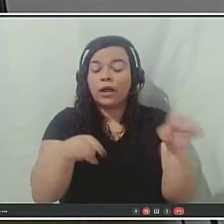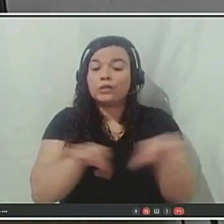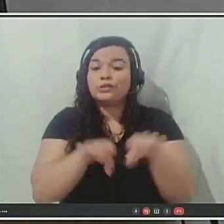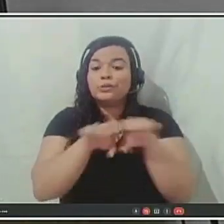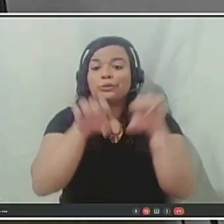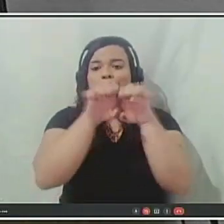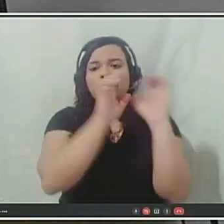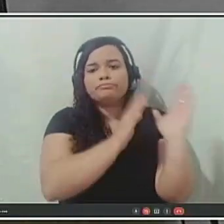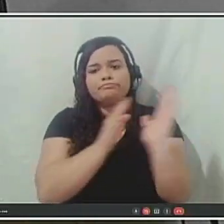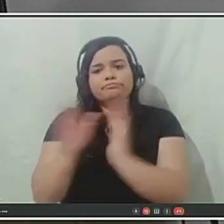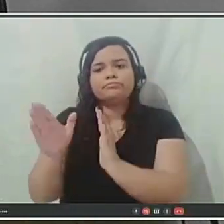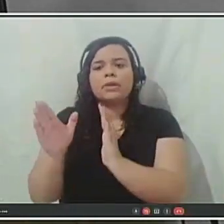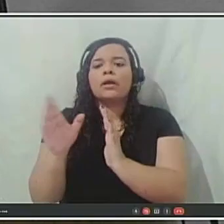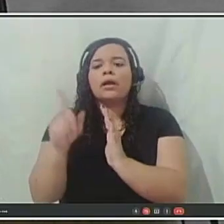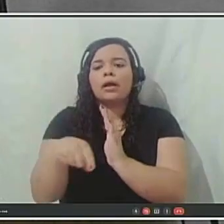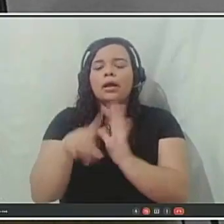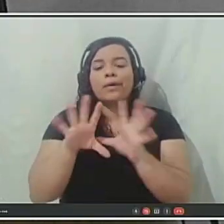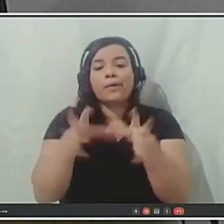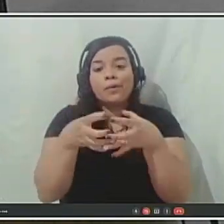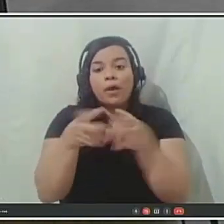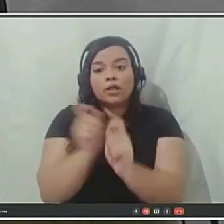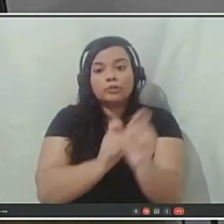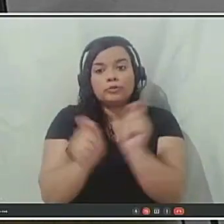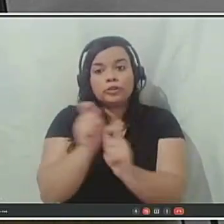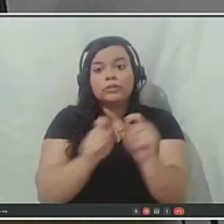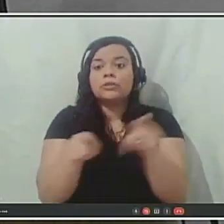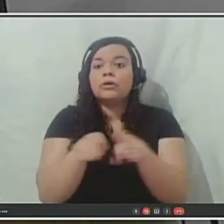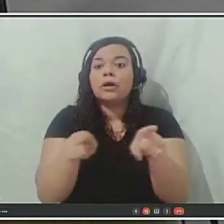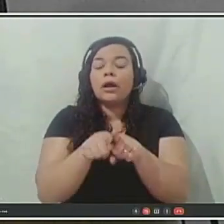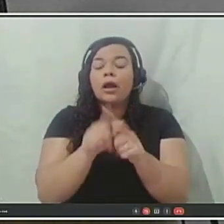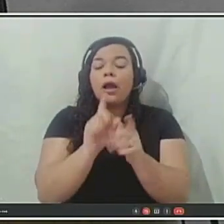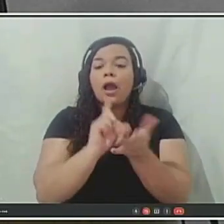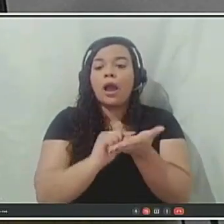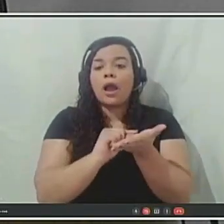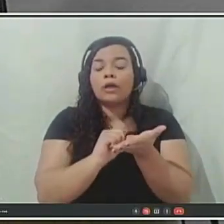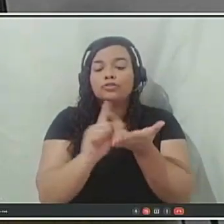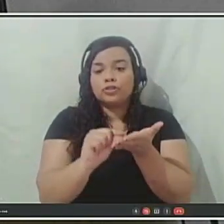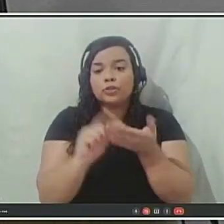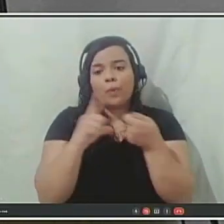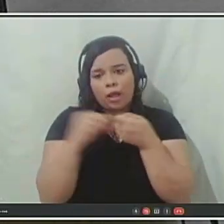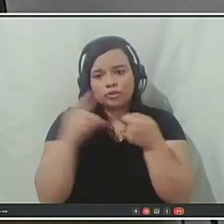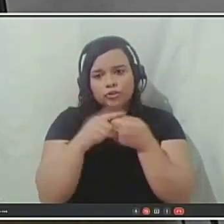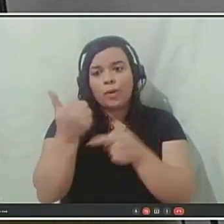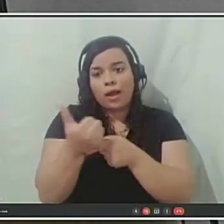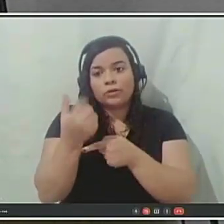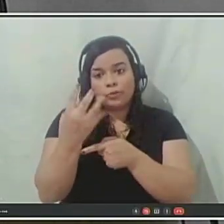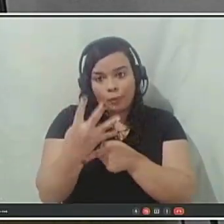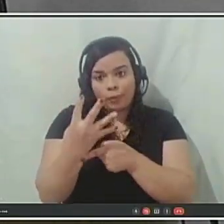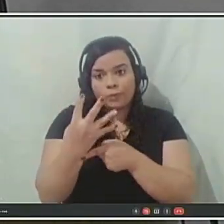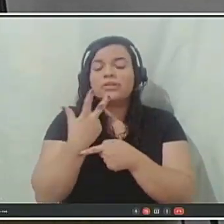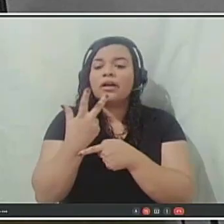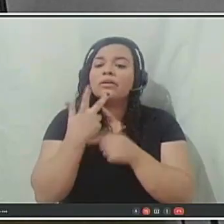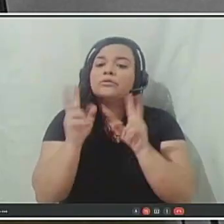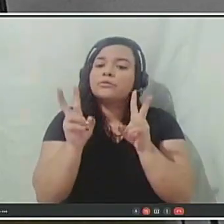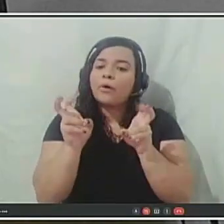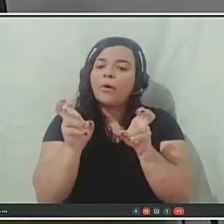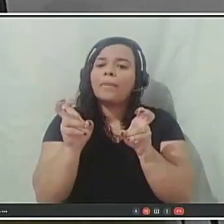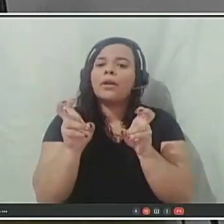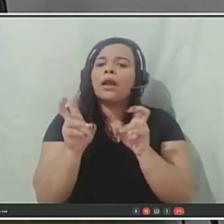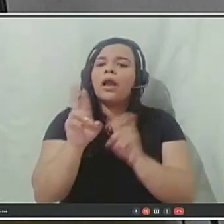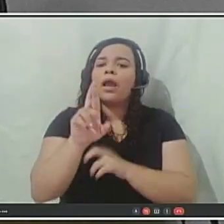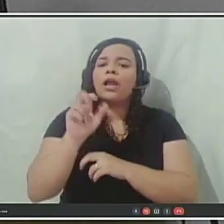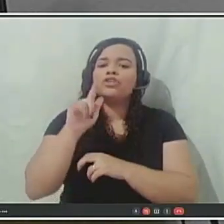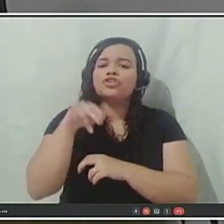plano de benefícios. No artigo 14 ele traz, são fontes do plano de custeio do regime próprio de Previdência de União da